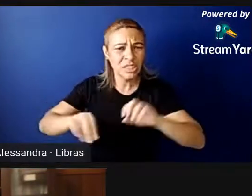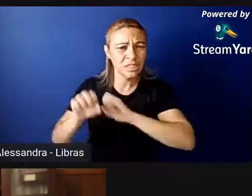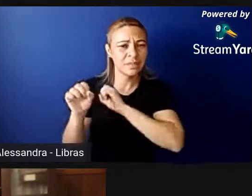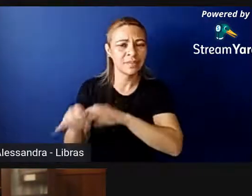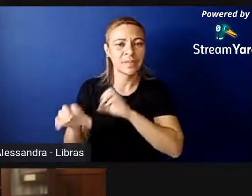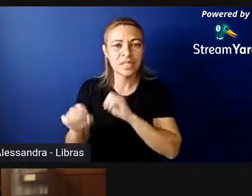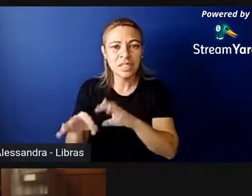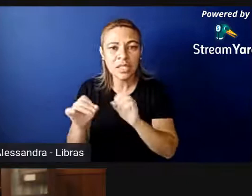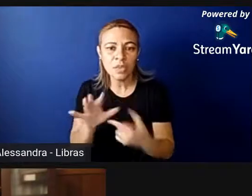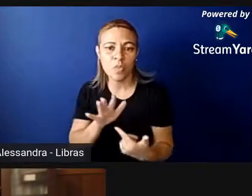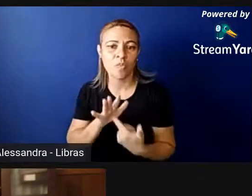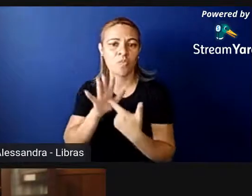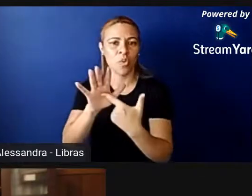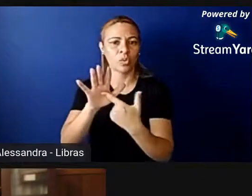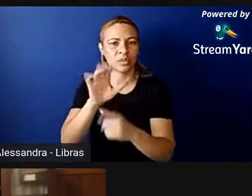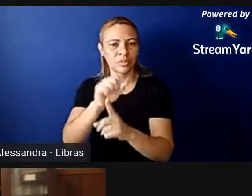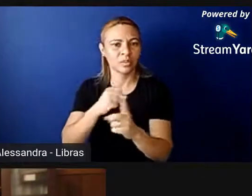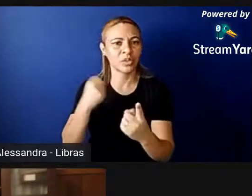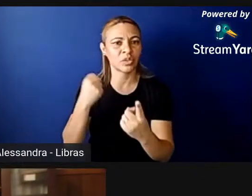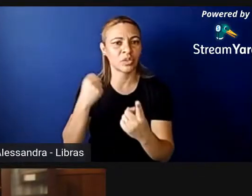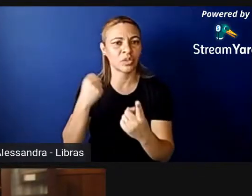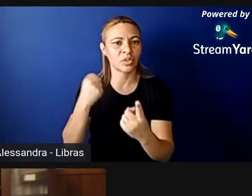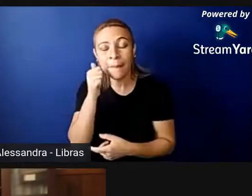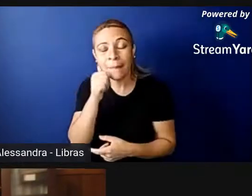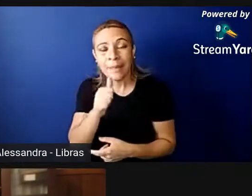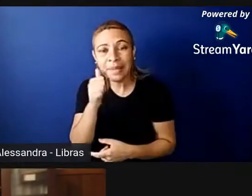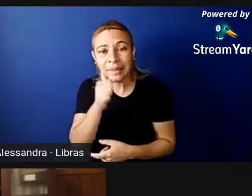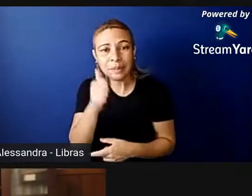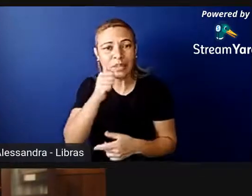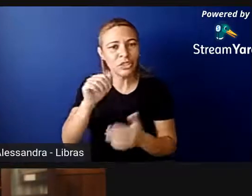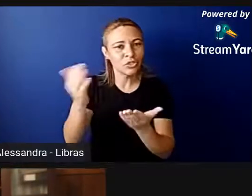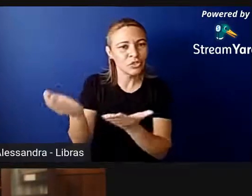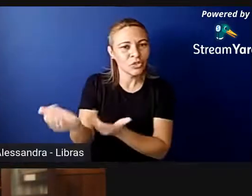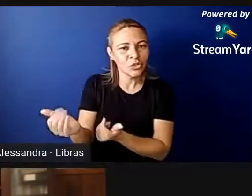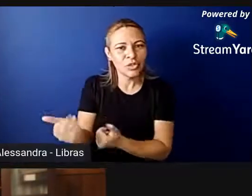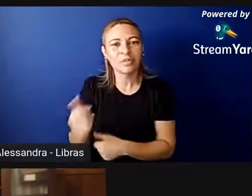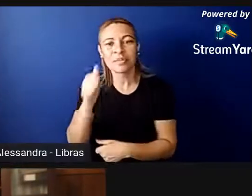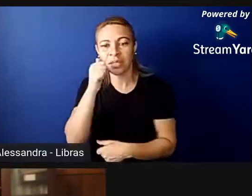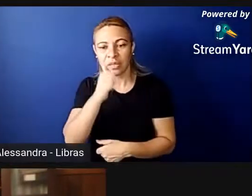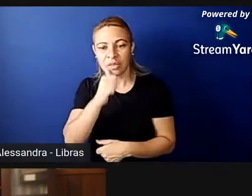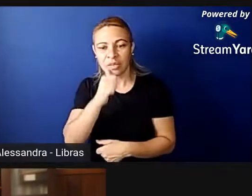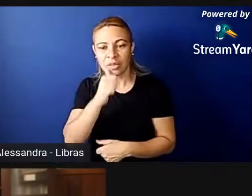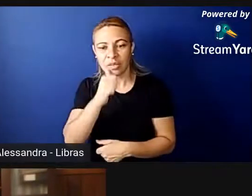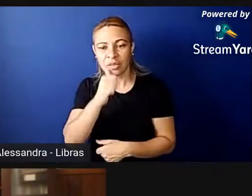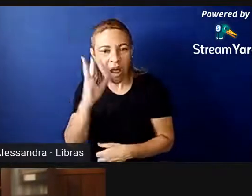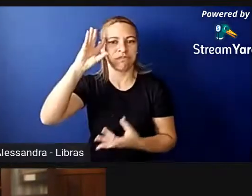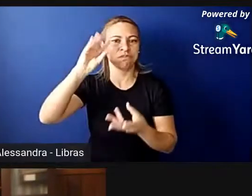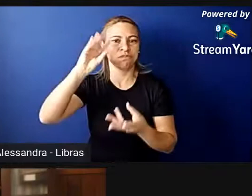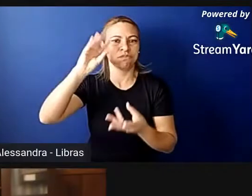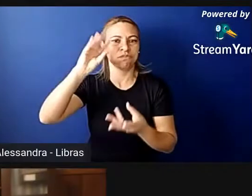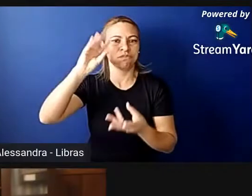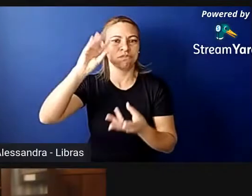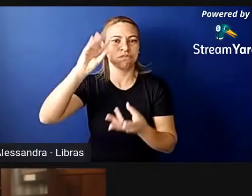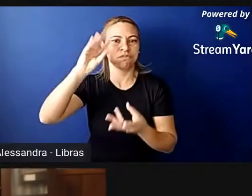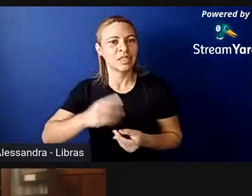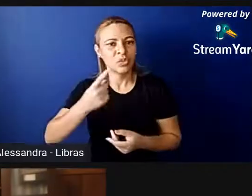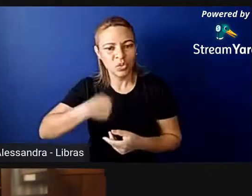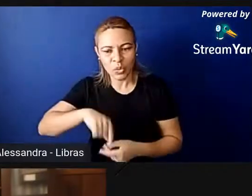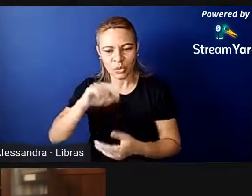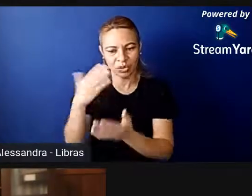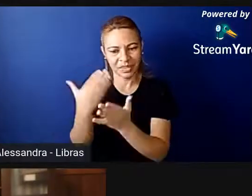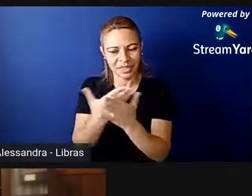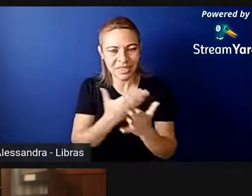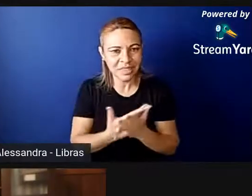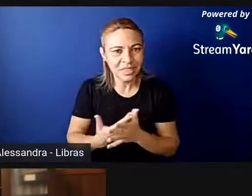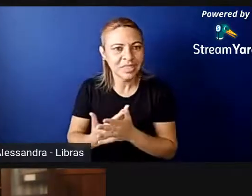estereótipos para a sociedade, para as meninas, para as mulheres, desde cedo, e elas compreendem como alunos, como estudantes, como seres críticos,